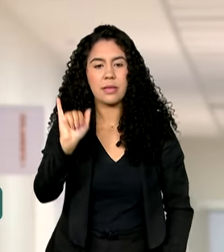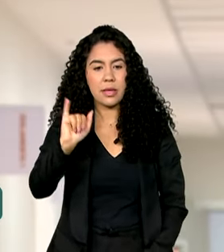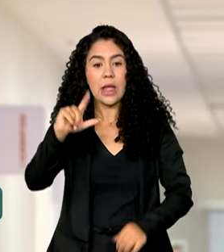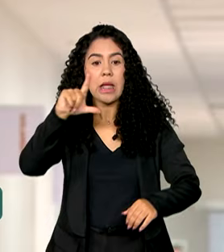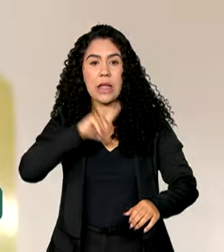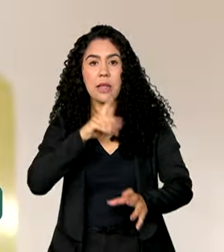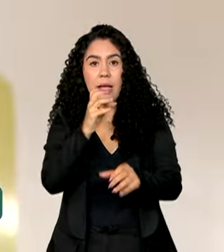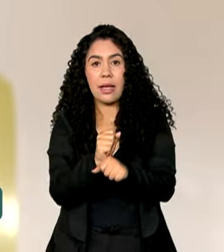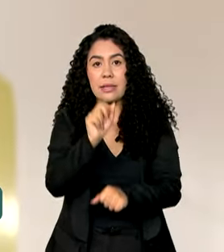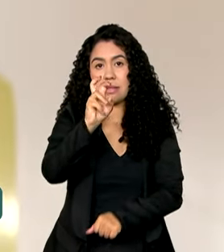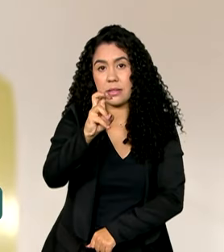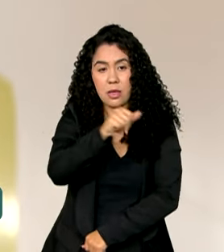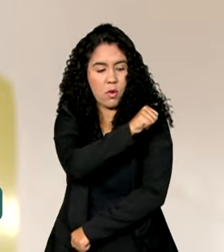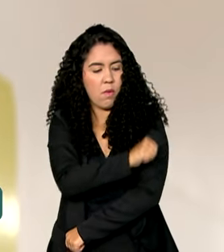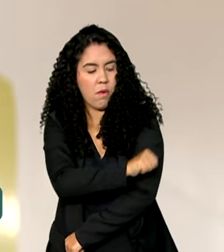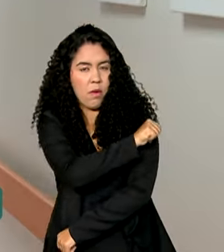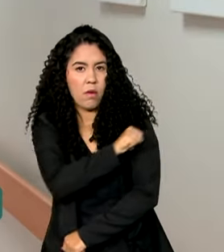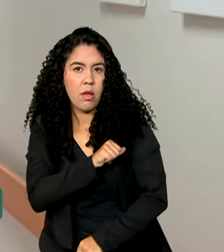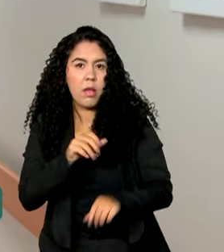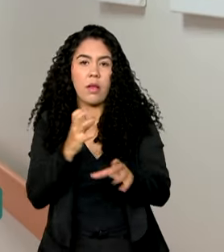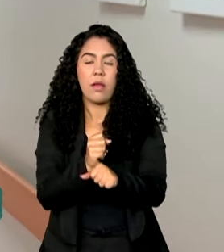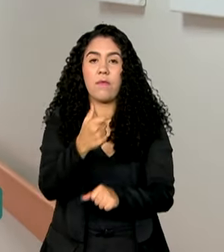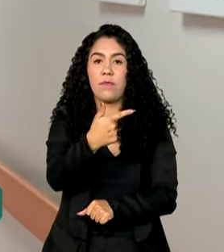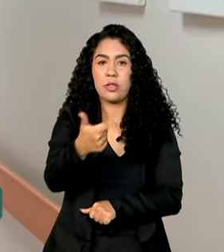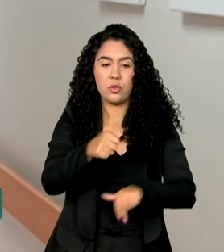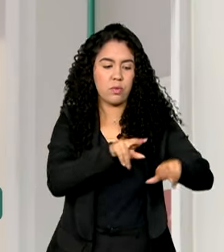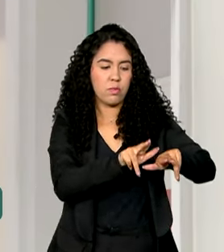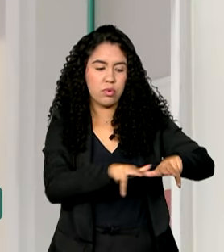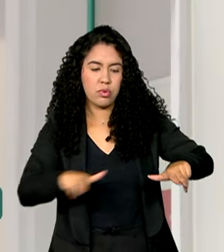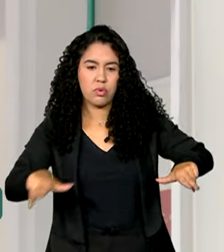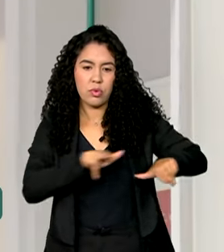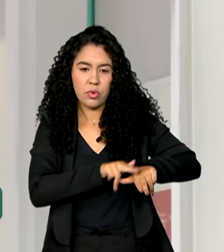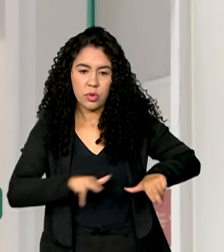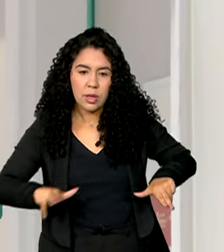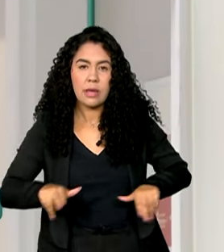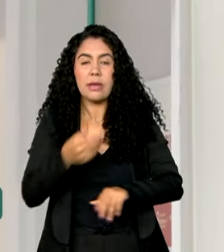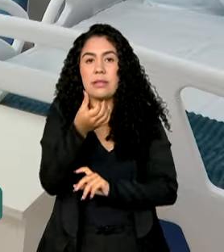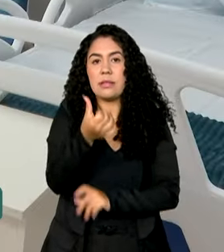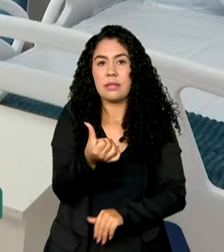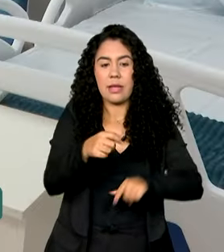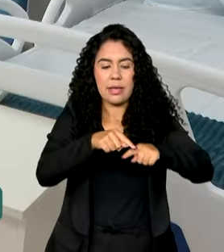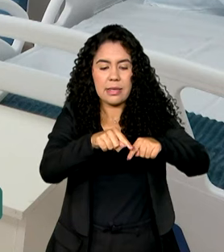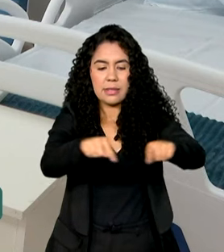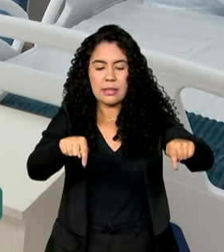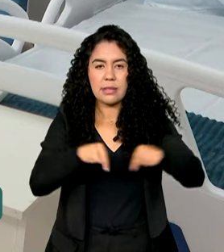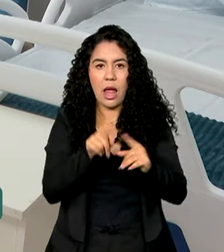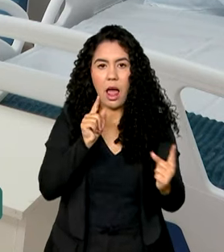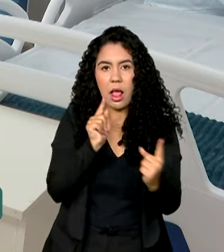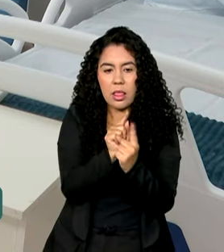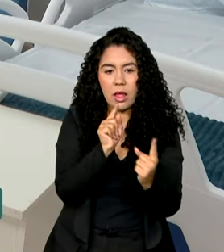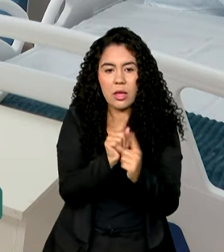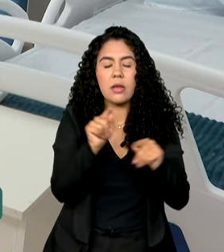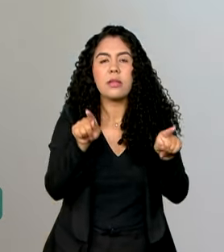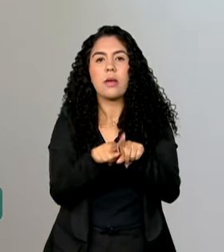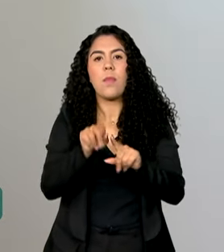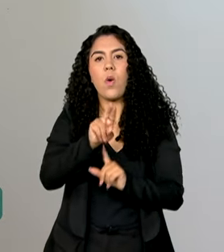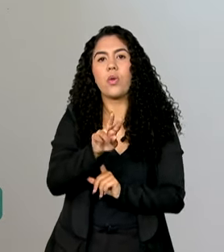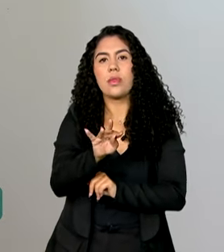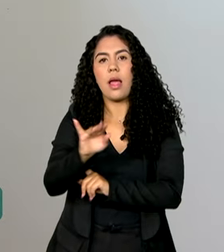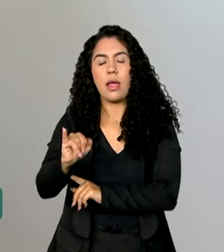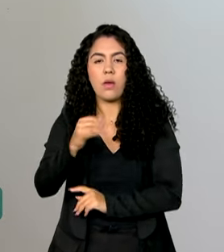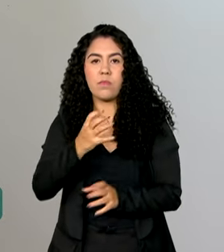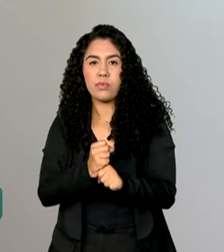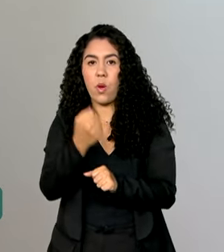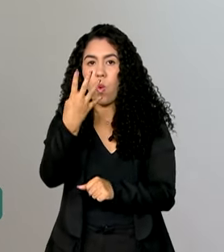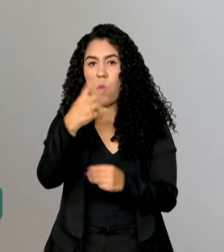enfermarias, com 21 leitos, 6 consultórios, UTI com 4 leitos, 3 salas